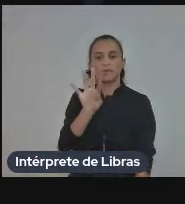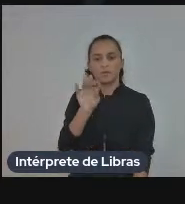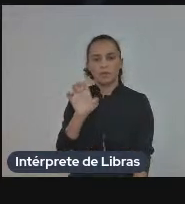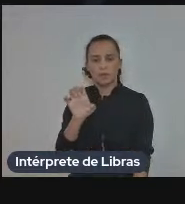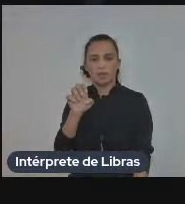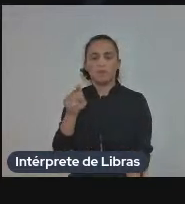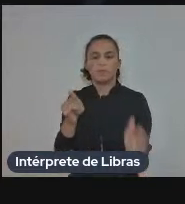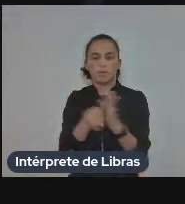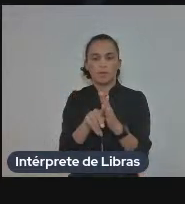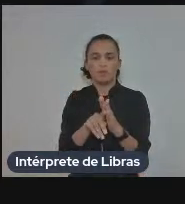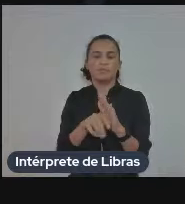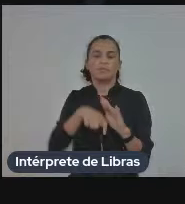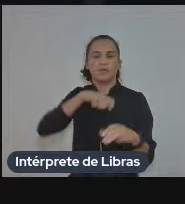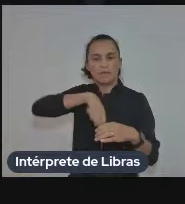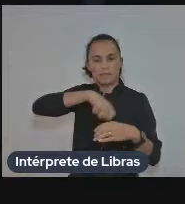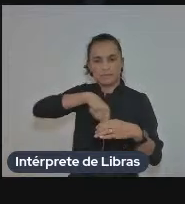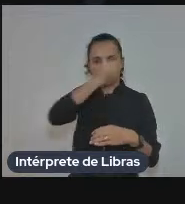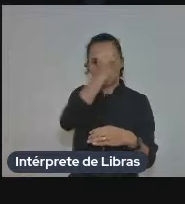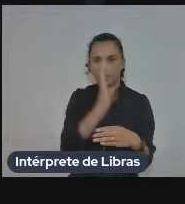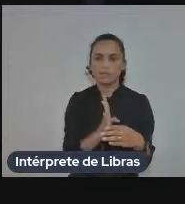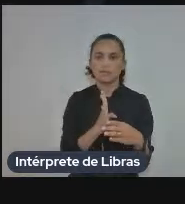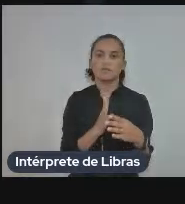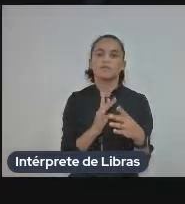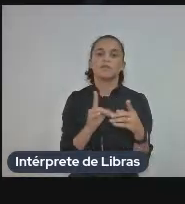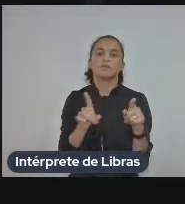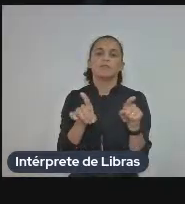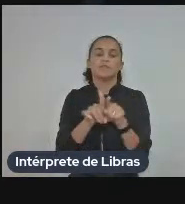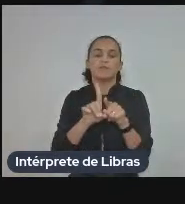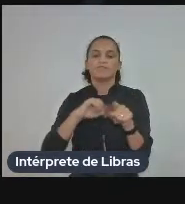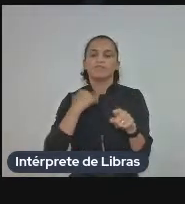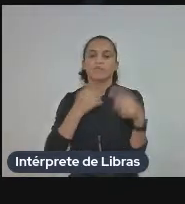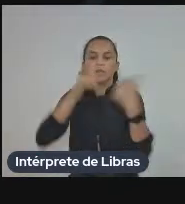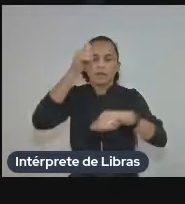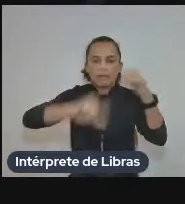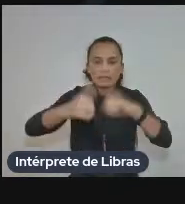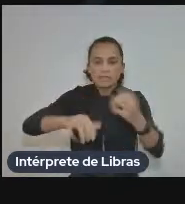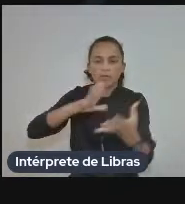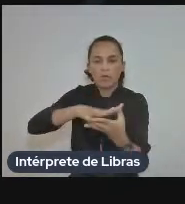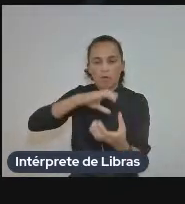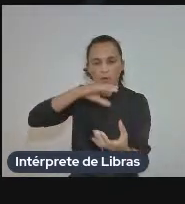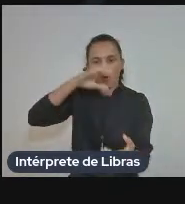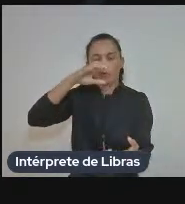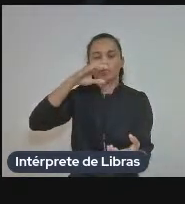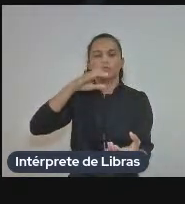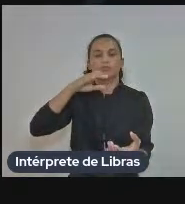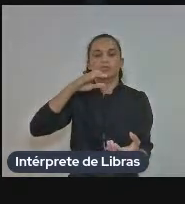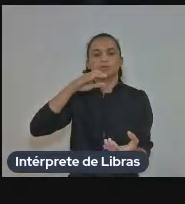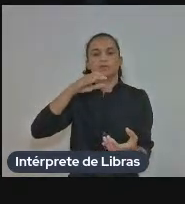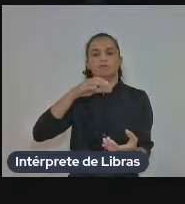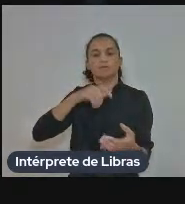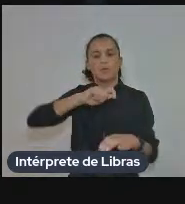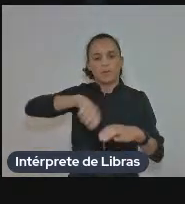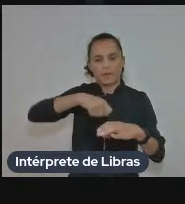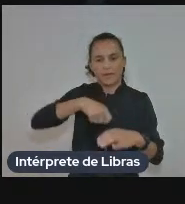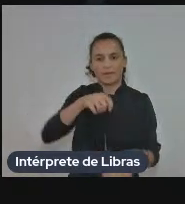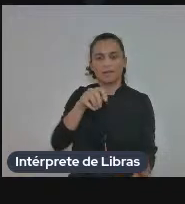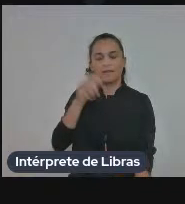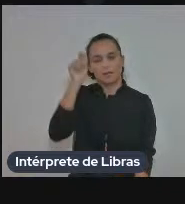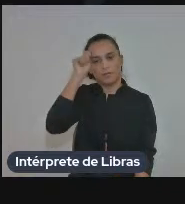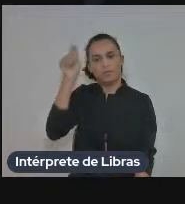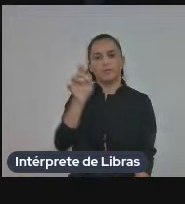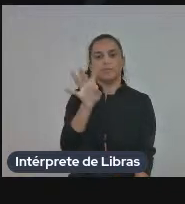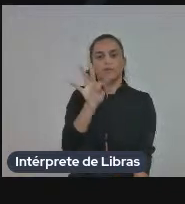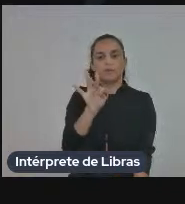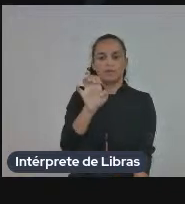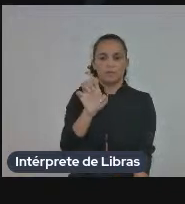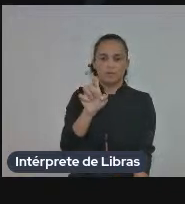e para isso nós analisamos o Corpo de Culinária de Teixeira 2018 para possíveis ajustes